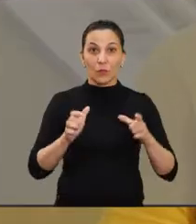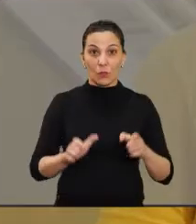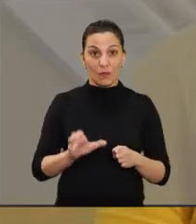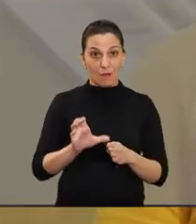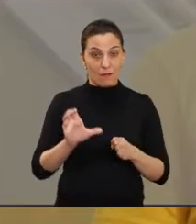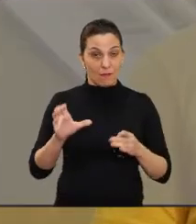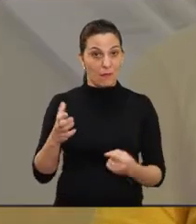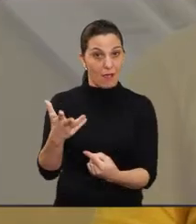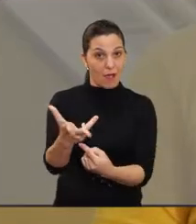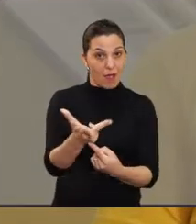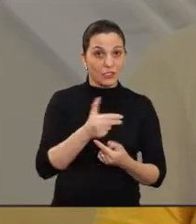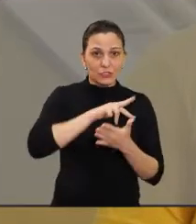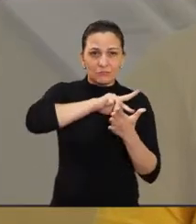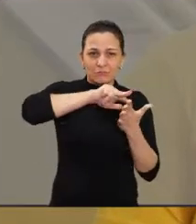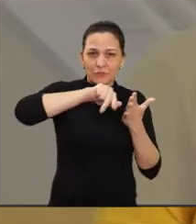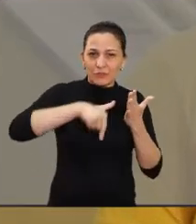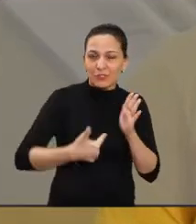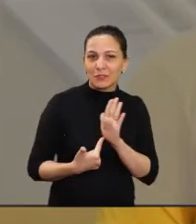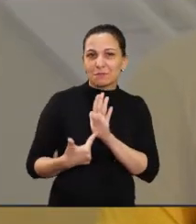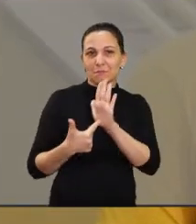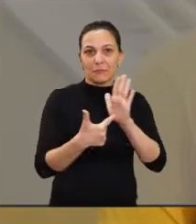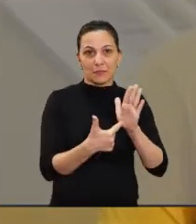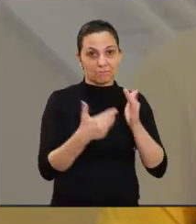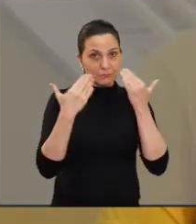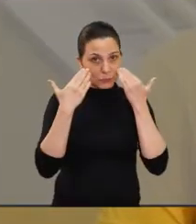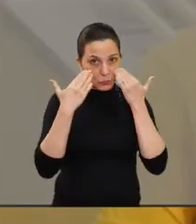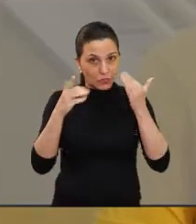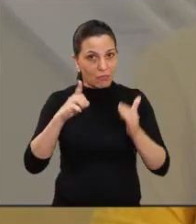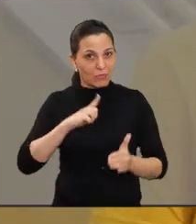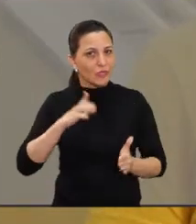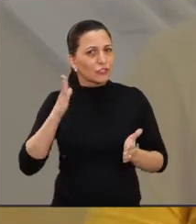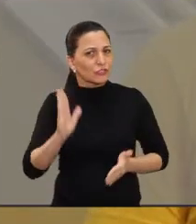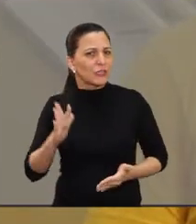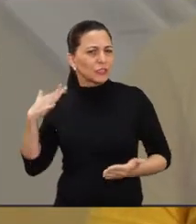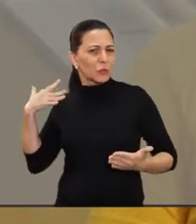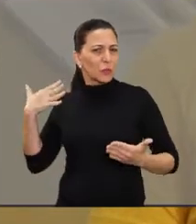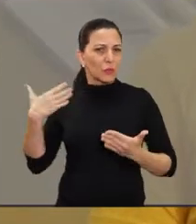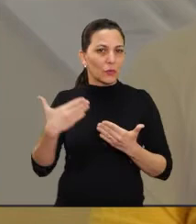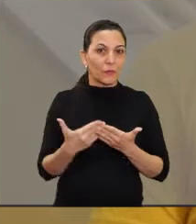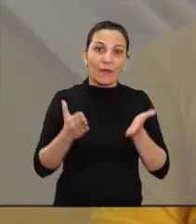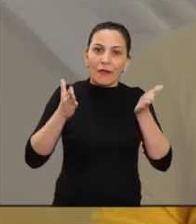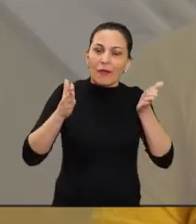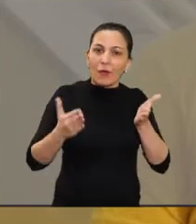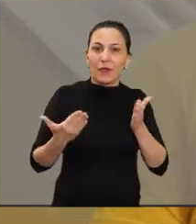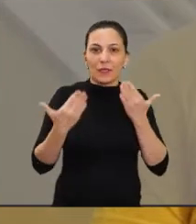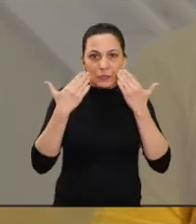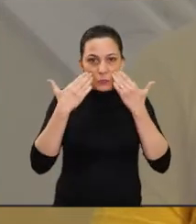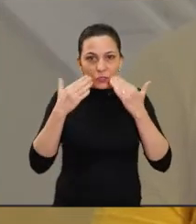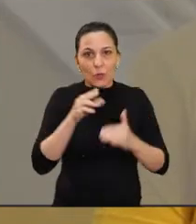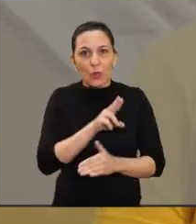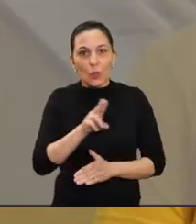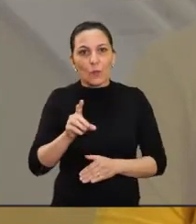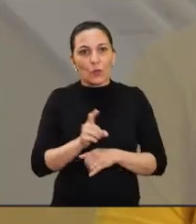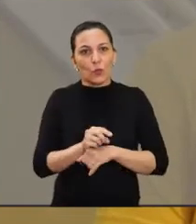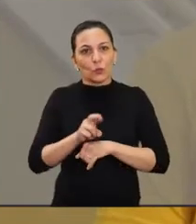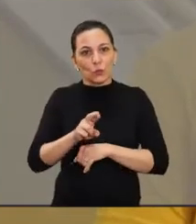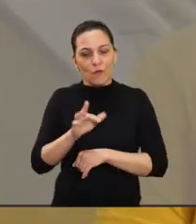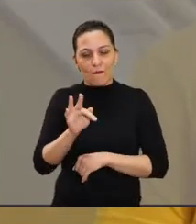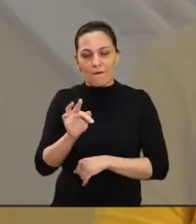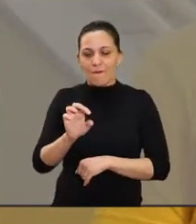O saguão da Câmara Municipal de Araraquara se transformou há algum tempo, e você já sabe, em um local para manifestações